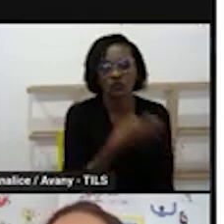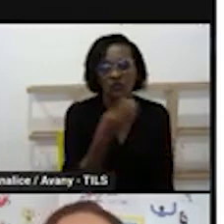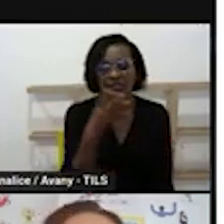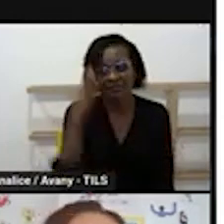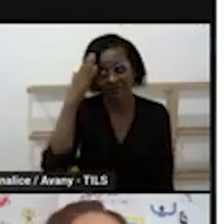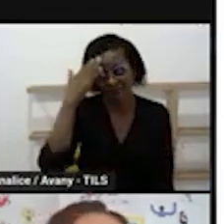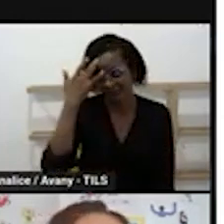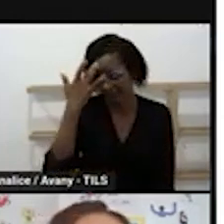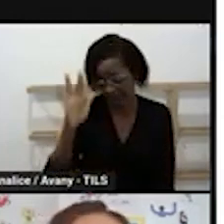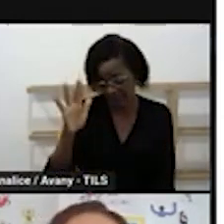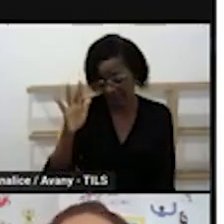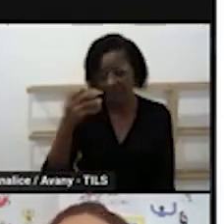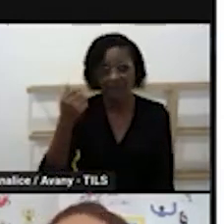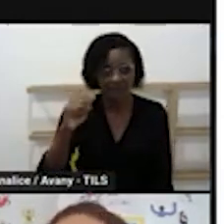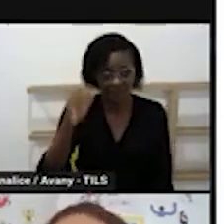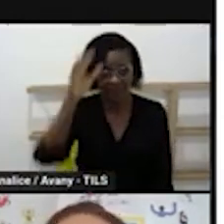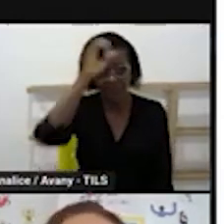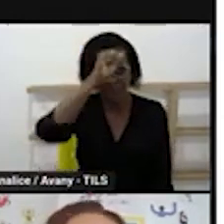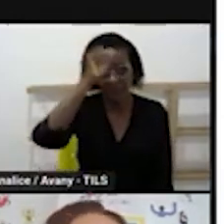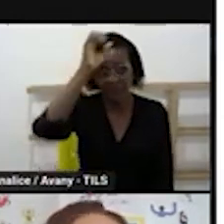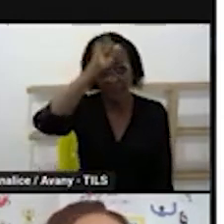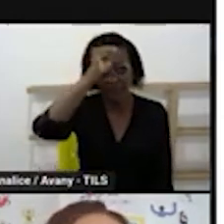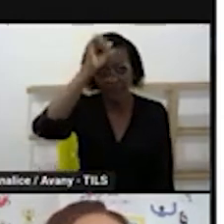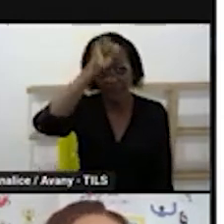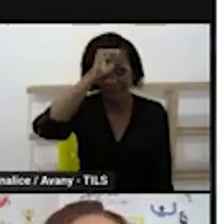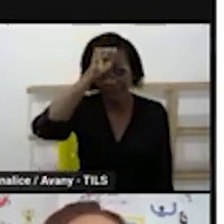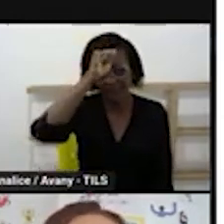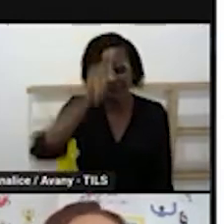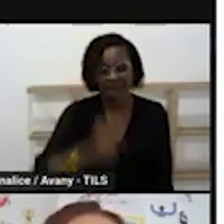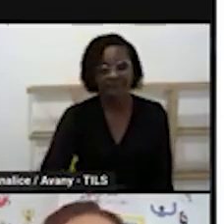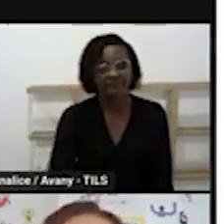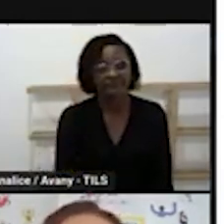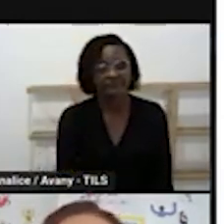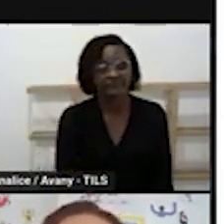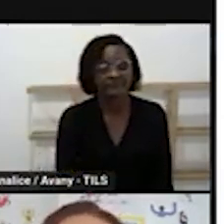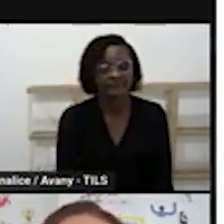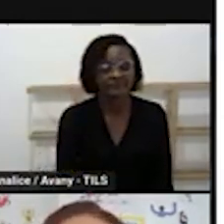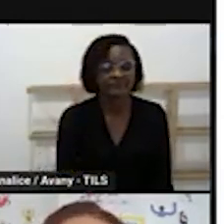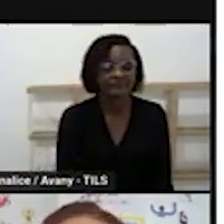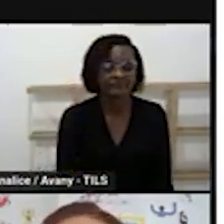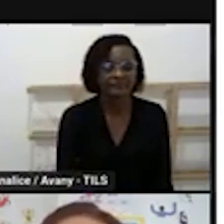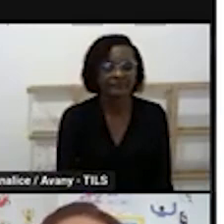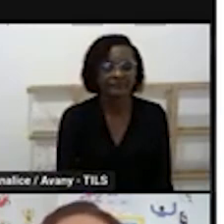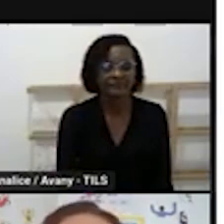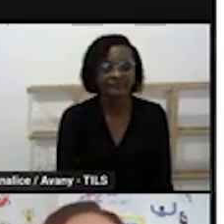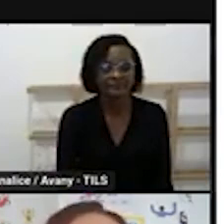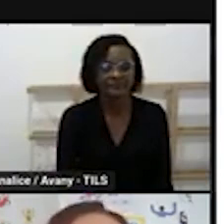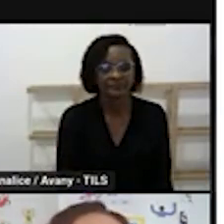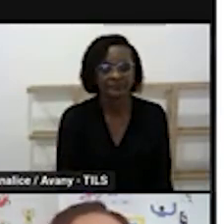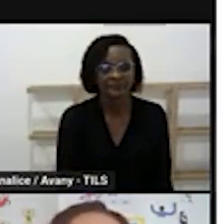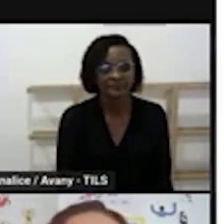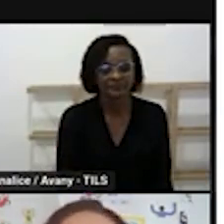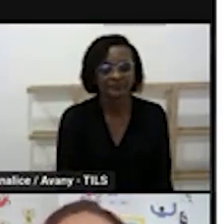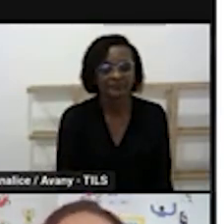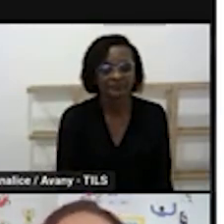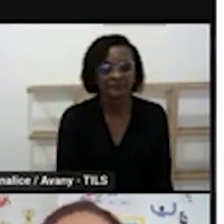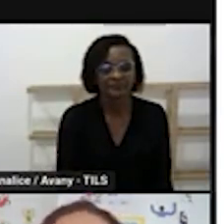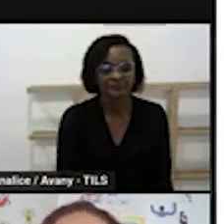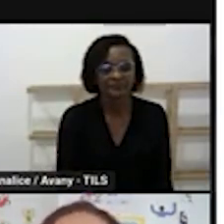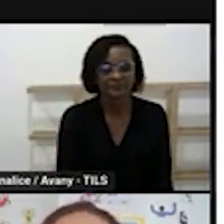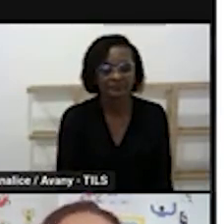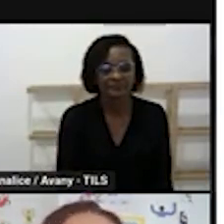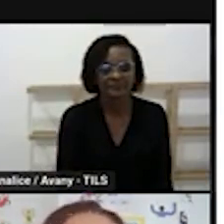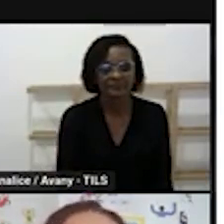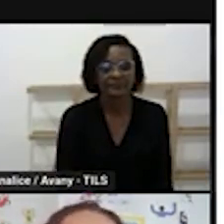tem muita gente nova que tá entrando na educação infantil agora que precisa ser dessas dessas nomenclaturas que a gente traz então na educação